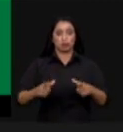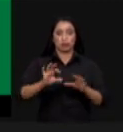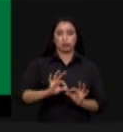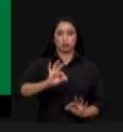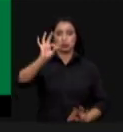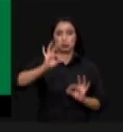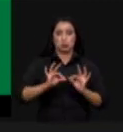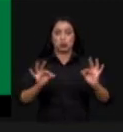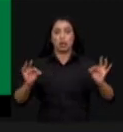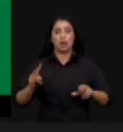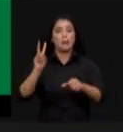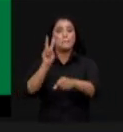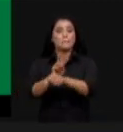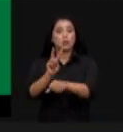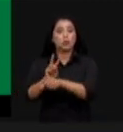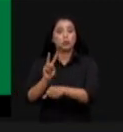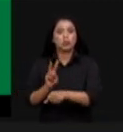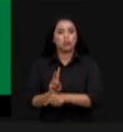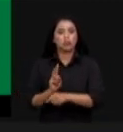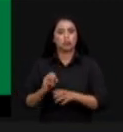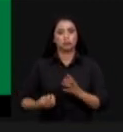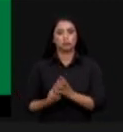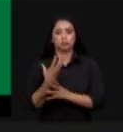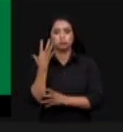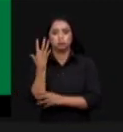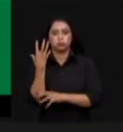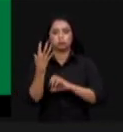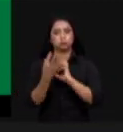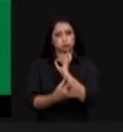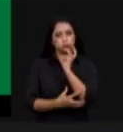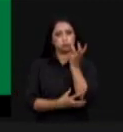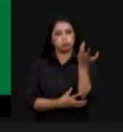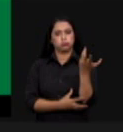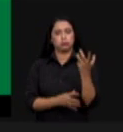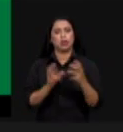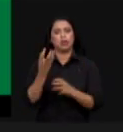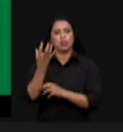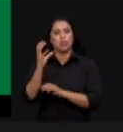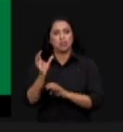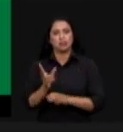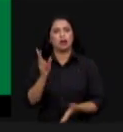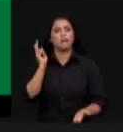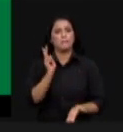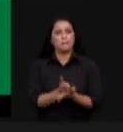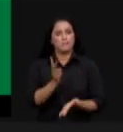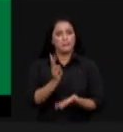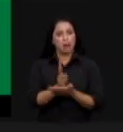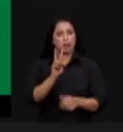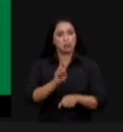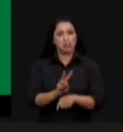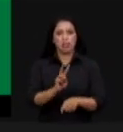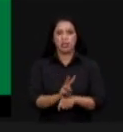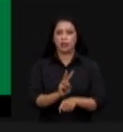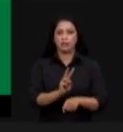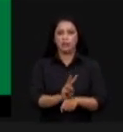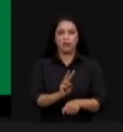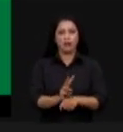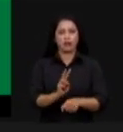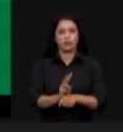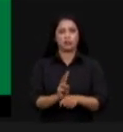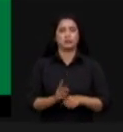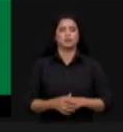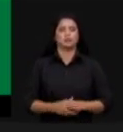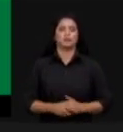protegidos estão de pé a sua flora toda ela lá a sua fauna intocada e